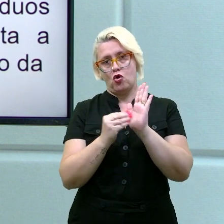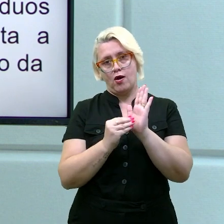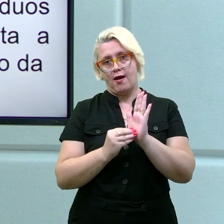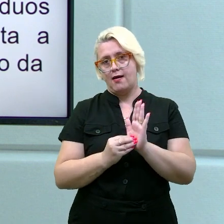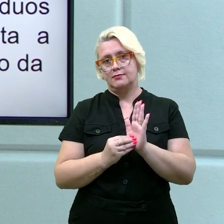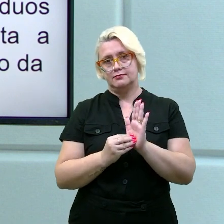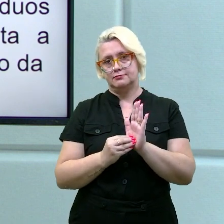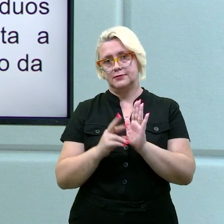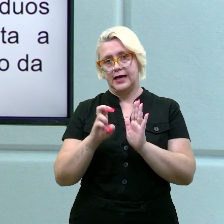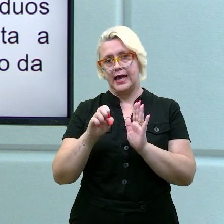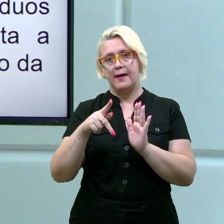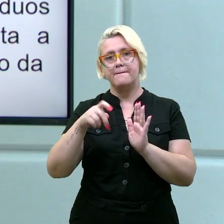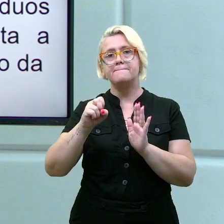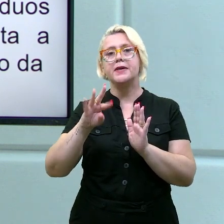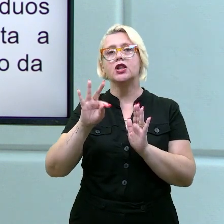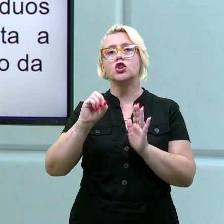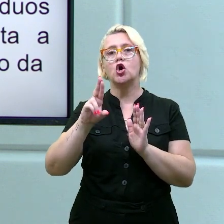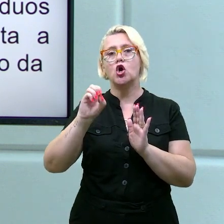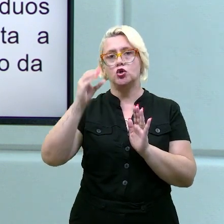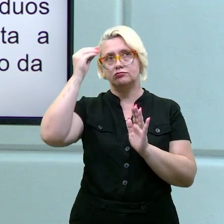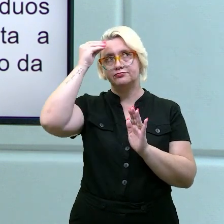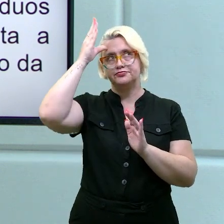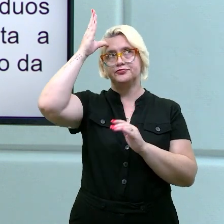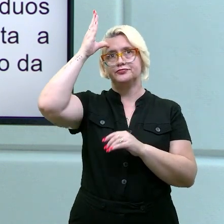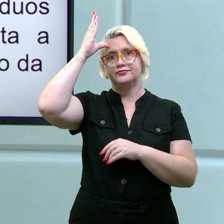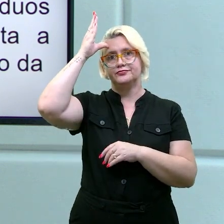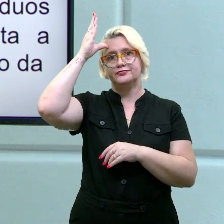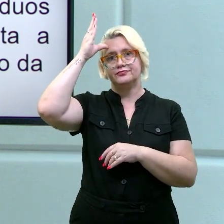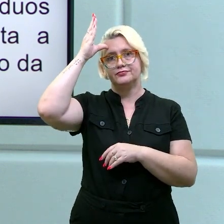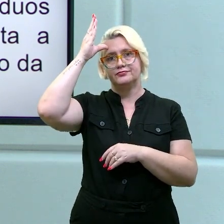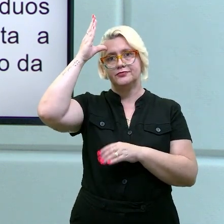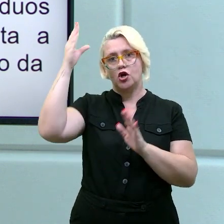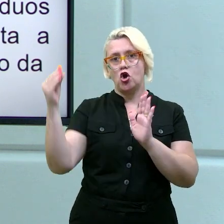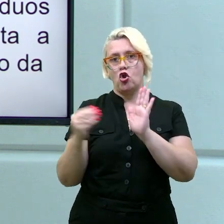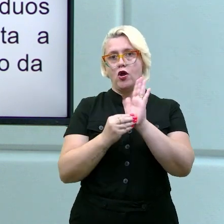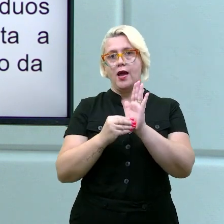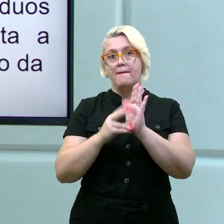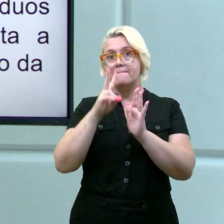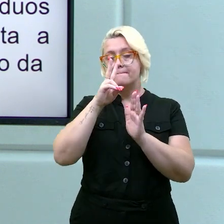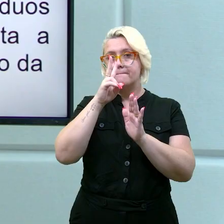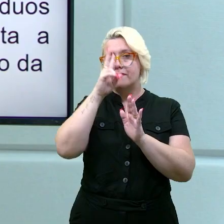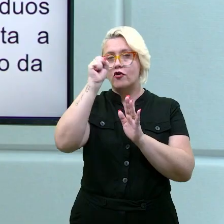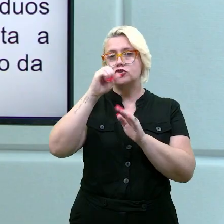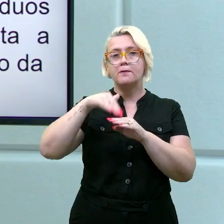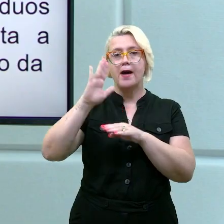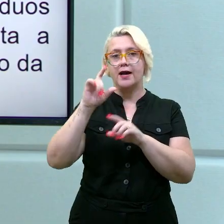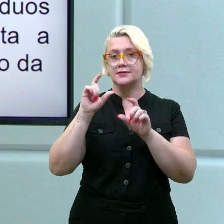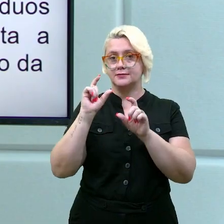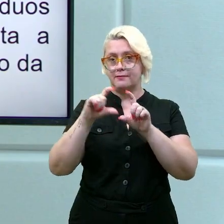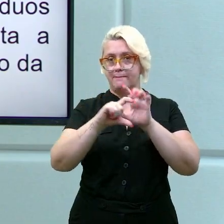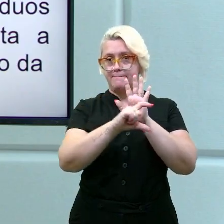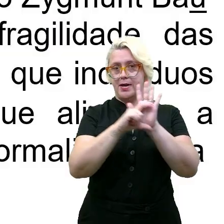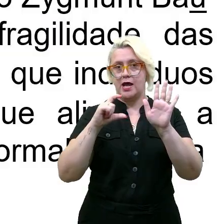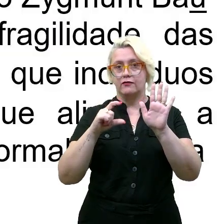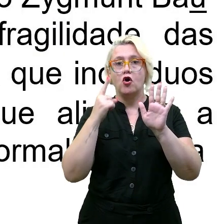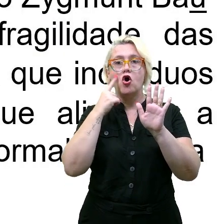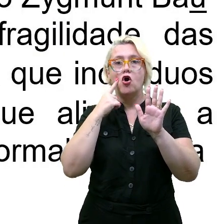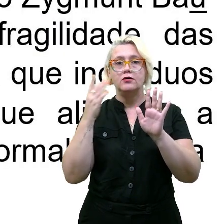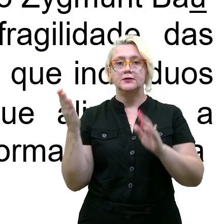mas agora é que vai entrar o repertório que vai dar mais força para esse parágrafo. Olha só,